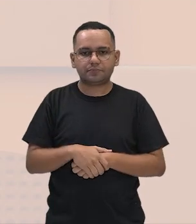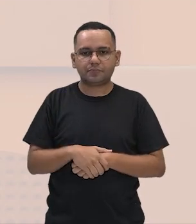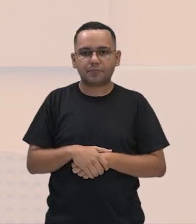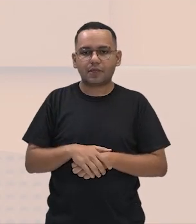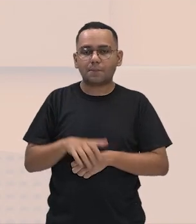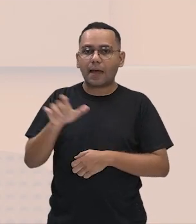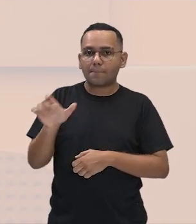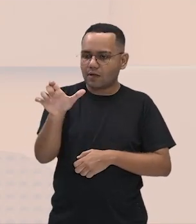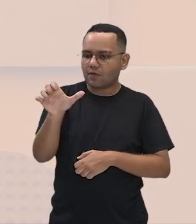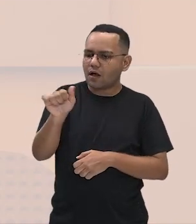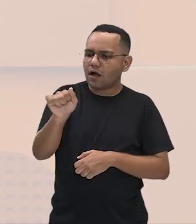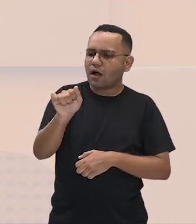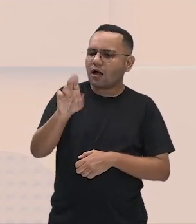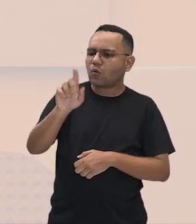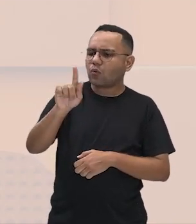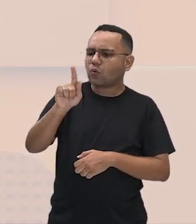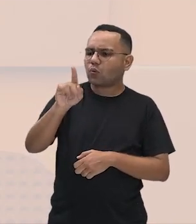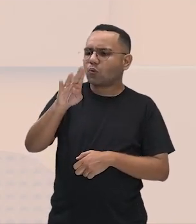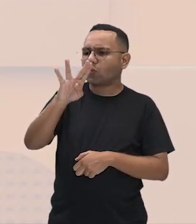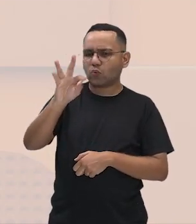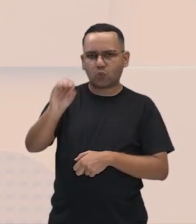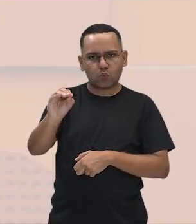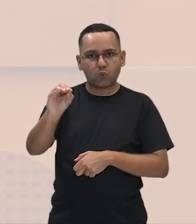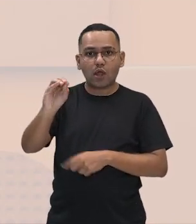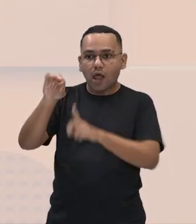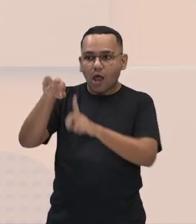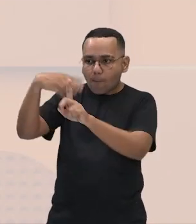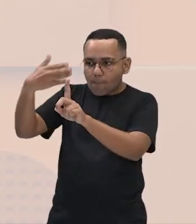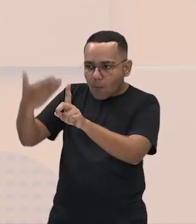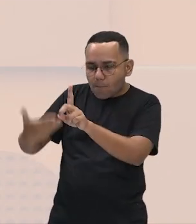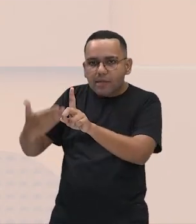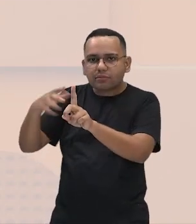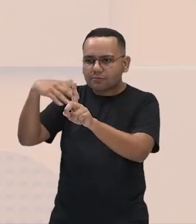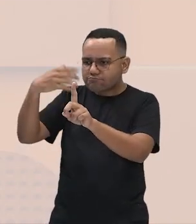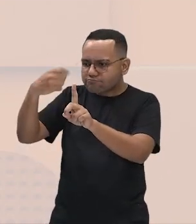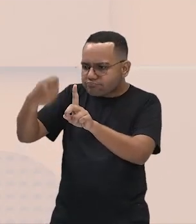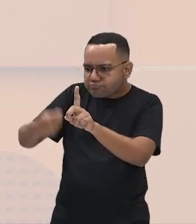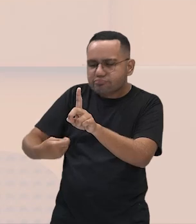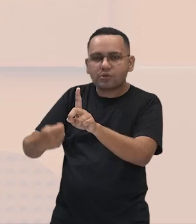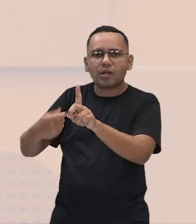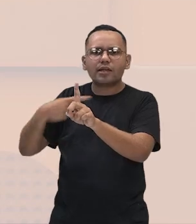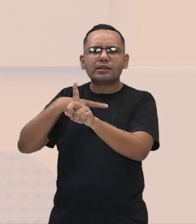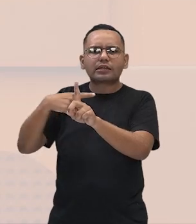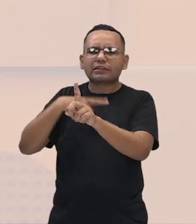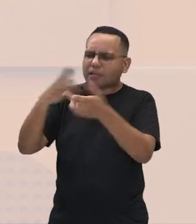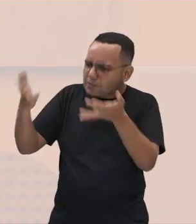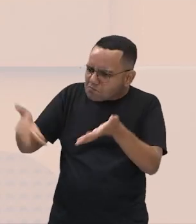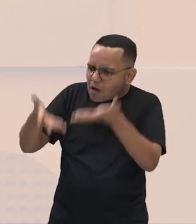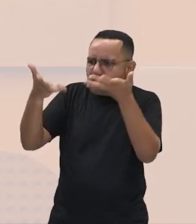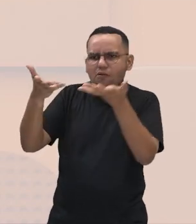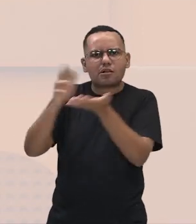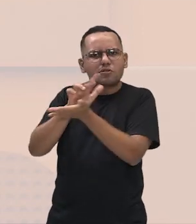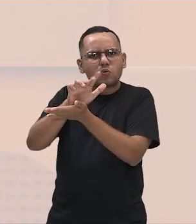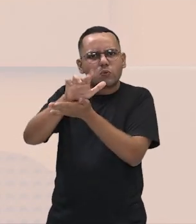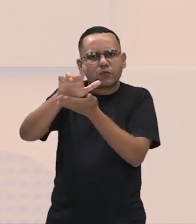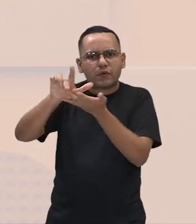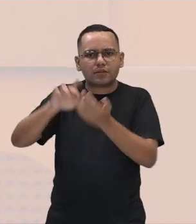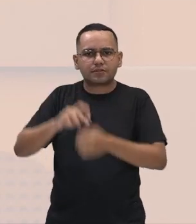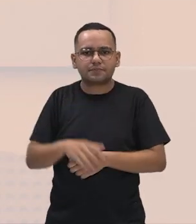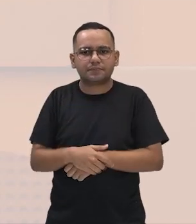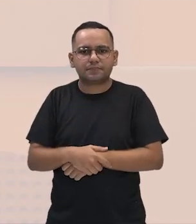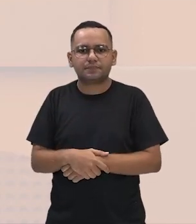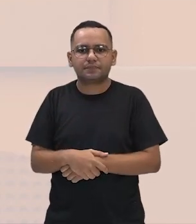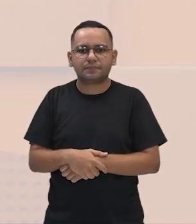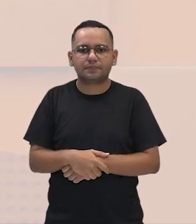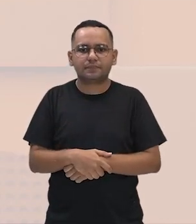máximo, aquela pessoa que você dá a ele todos os créditos, todas as honrarias. Essa palavra agora vira uma